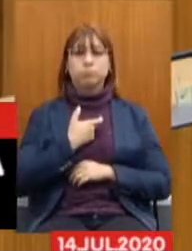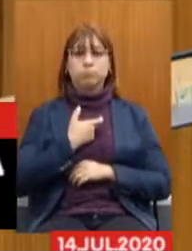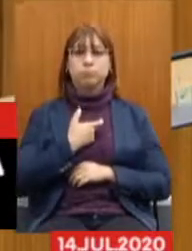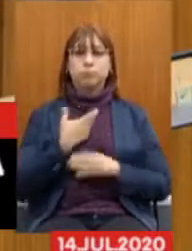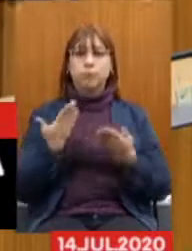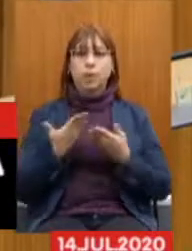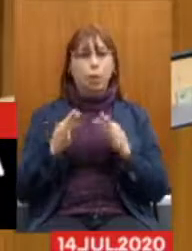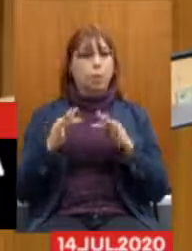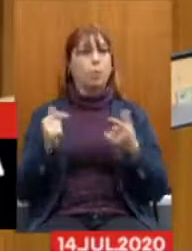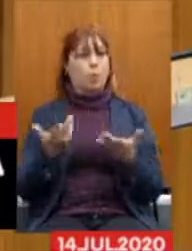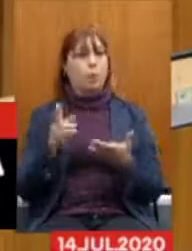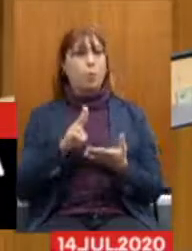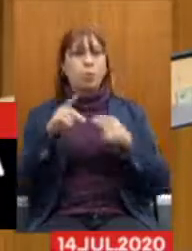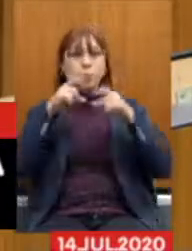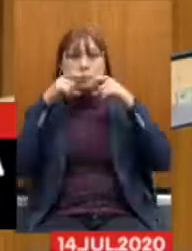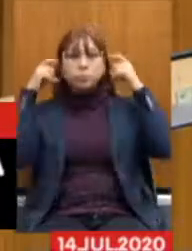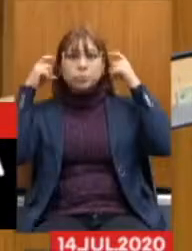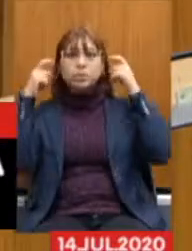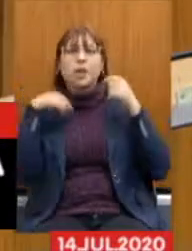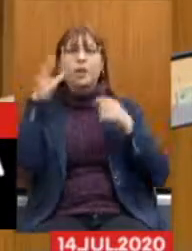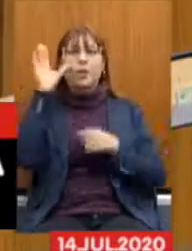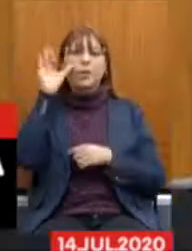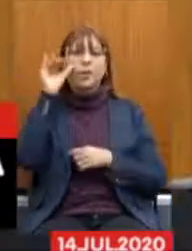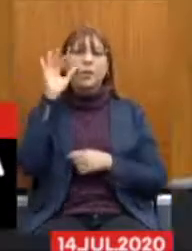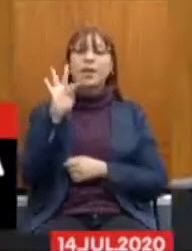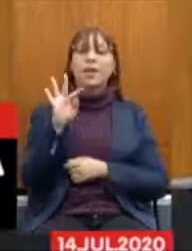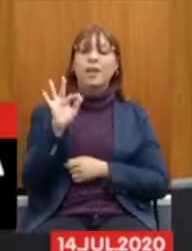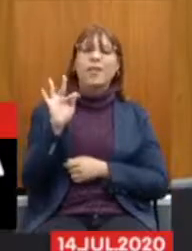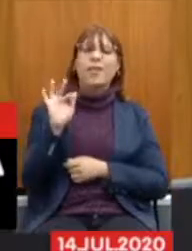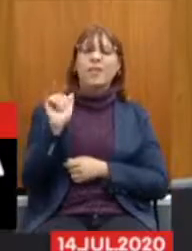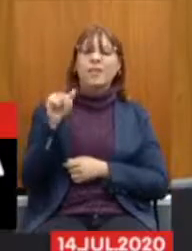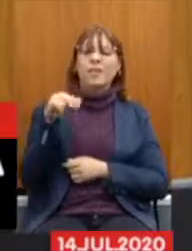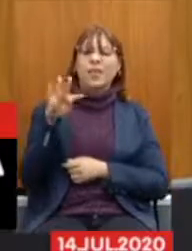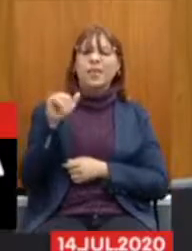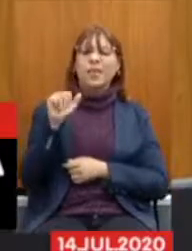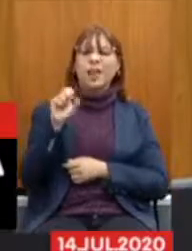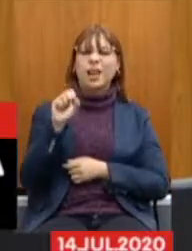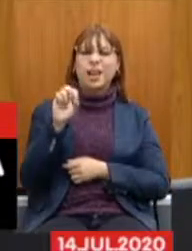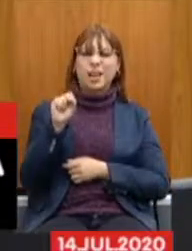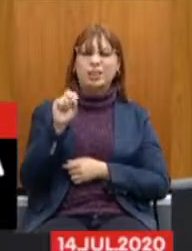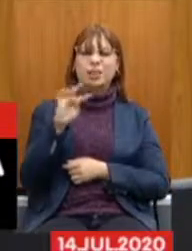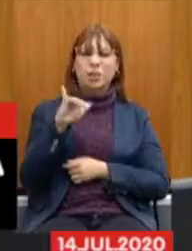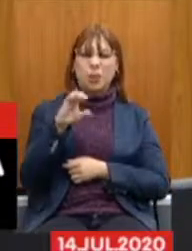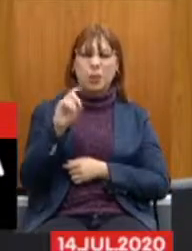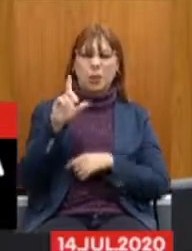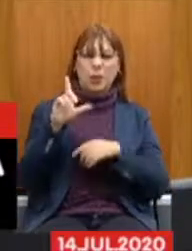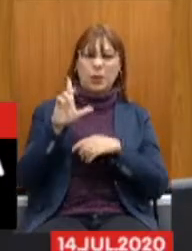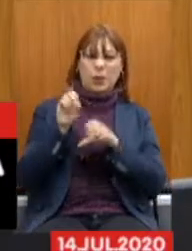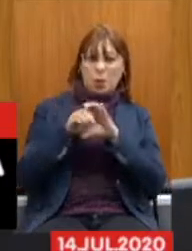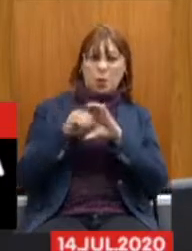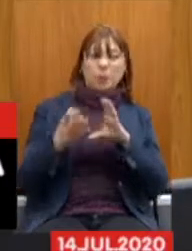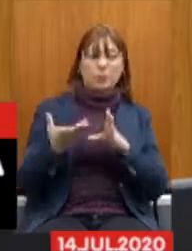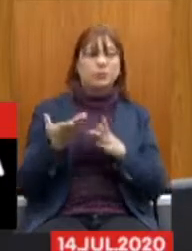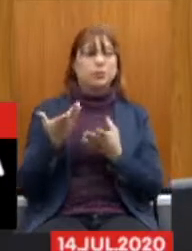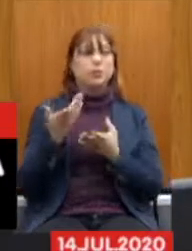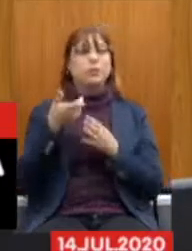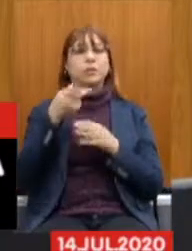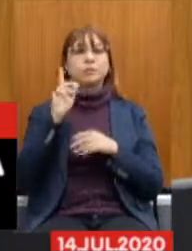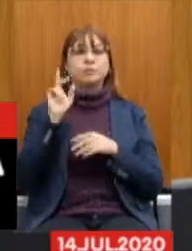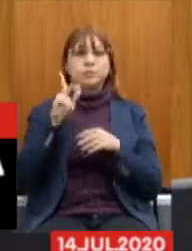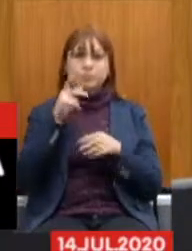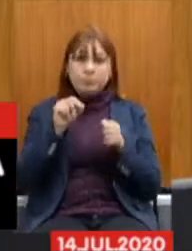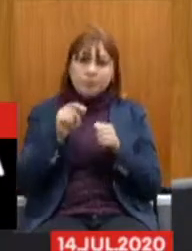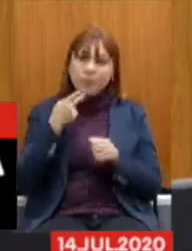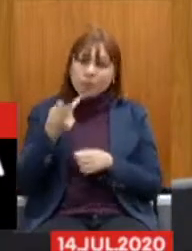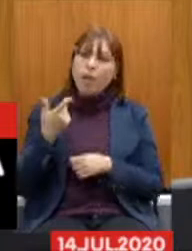todo mundo só fala em máscara. Estou vendo o Fantástico. Ah, é máscara para cá, máscara para cá. Máscara está a usar. Então, nós falamos antes. Nós